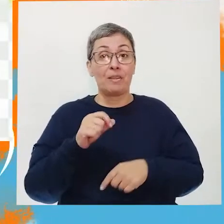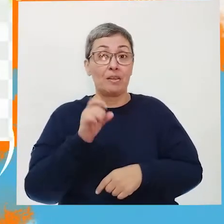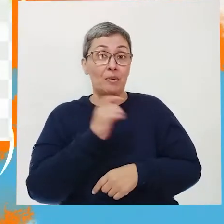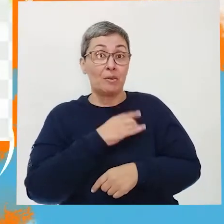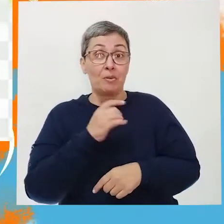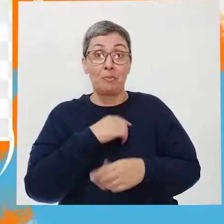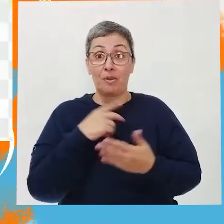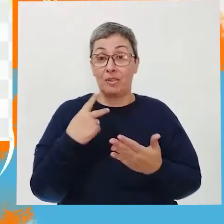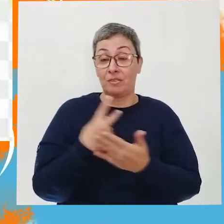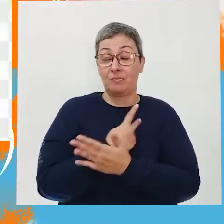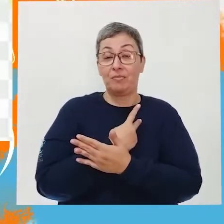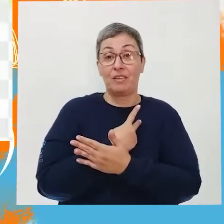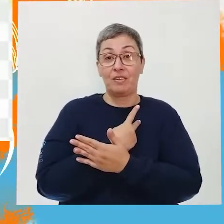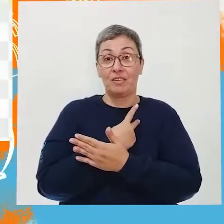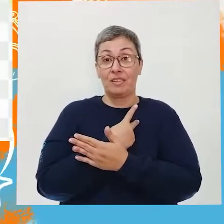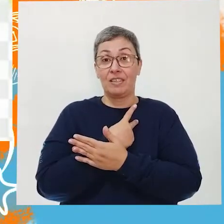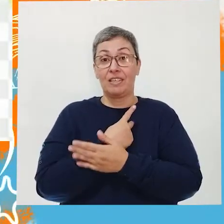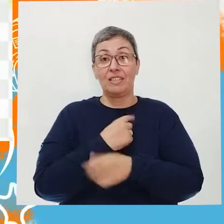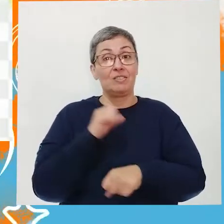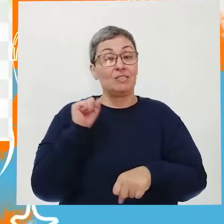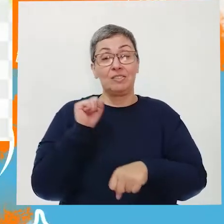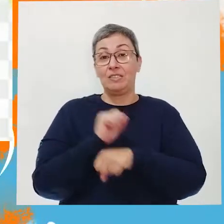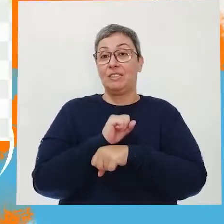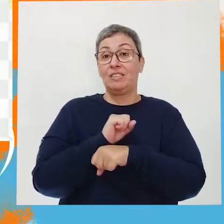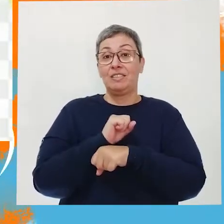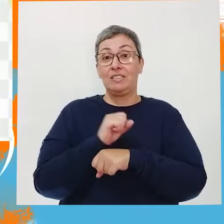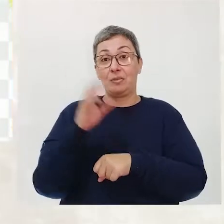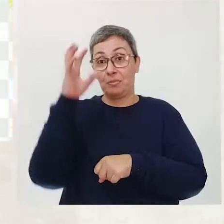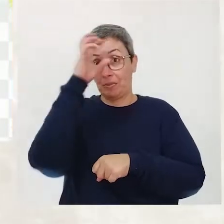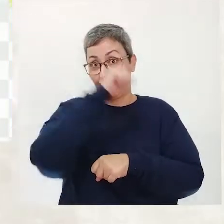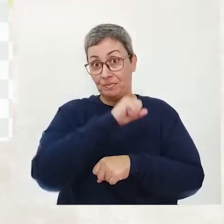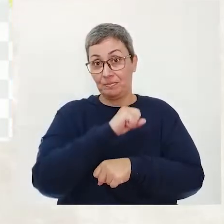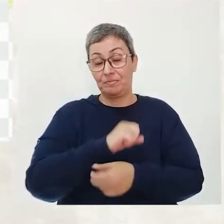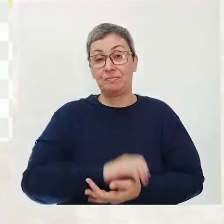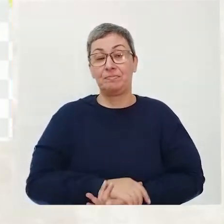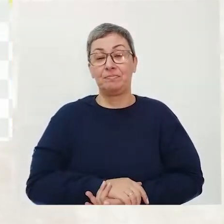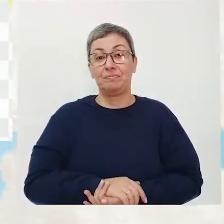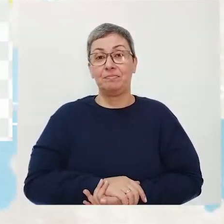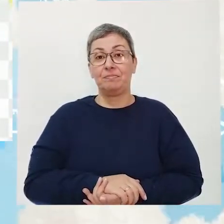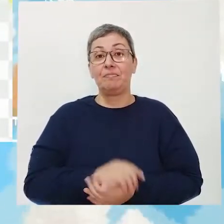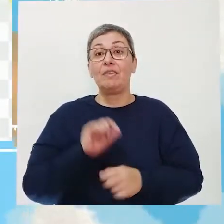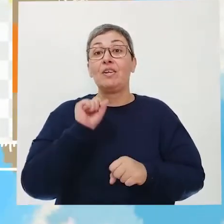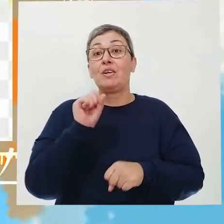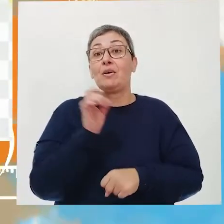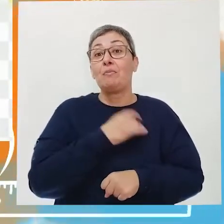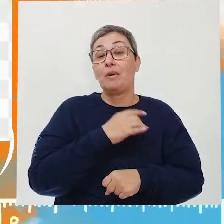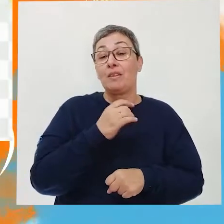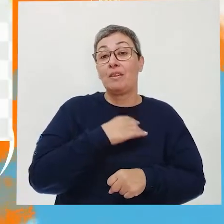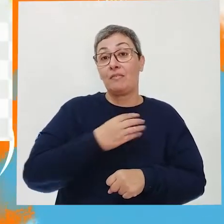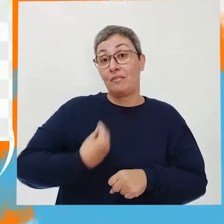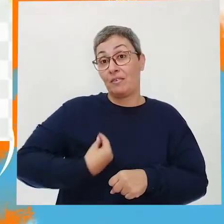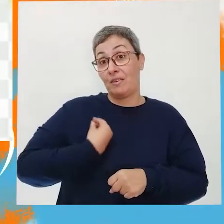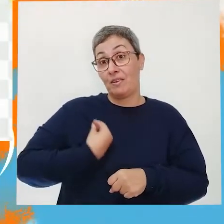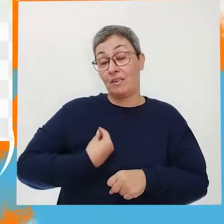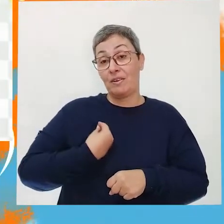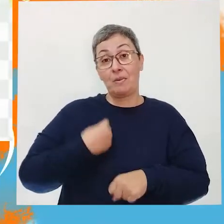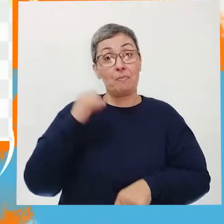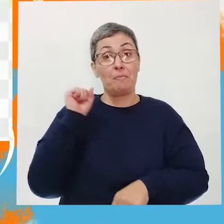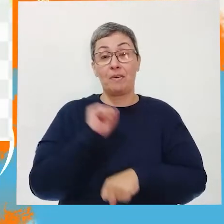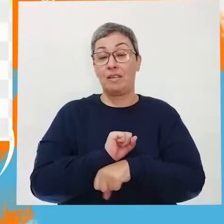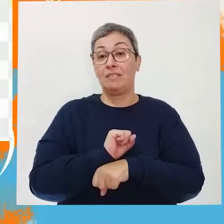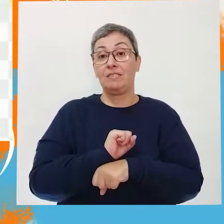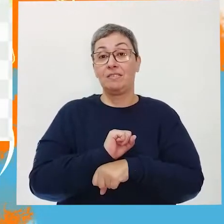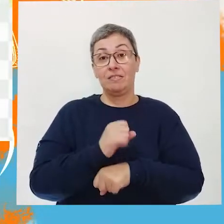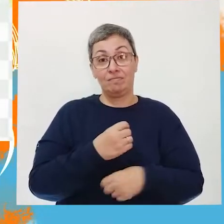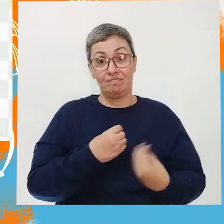o medo de errar não lhe impeça de aprender. E que o medo da vida não